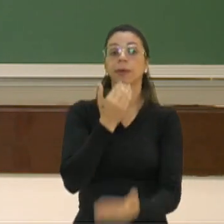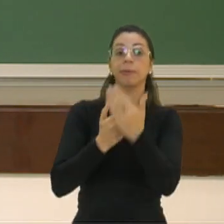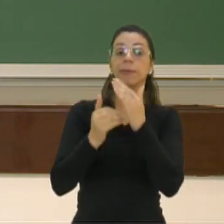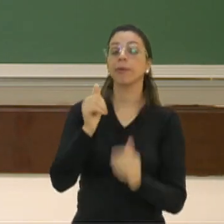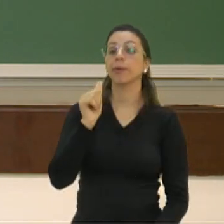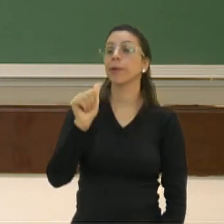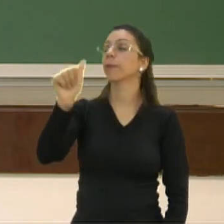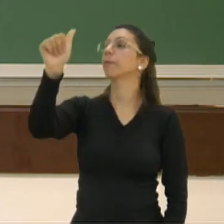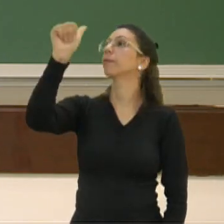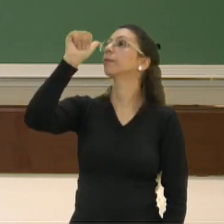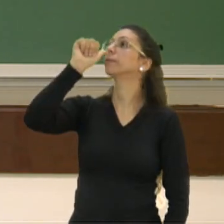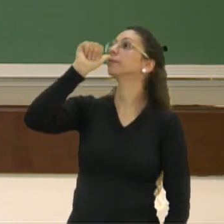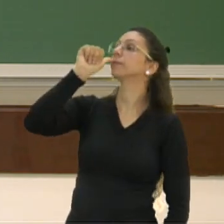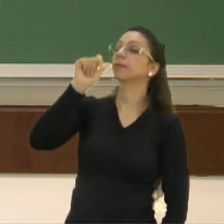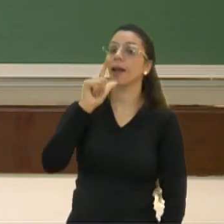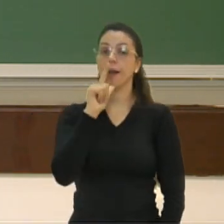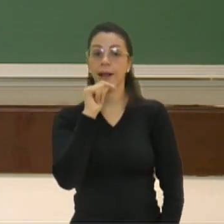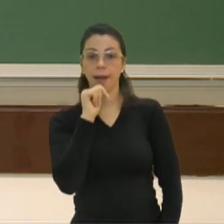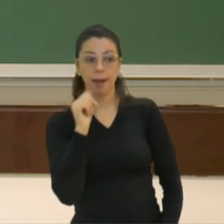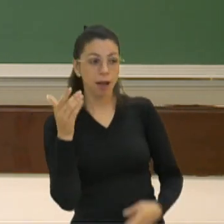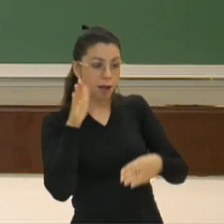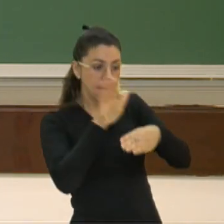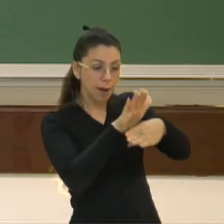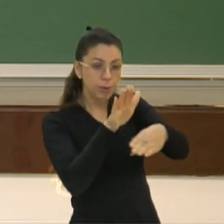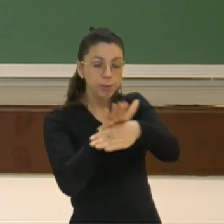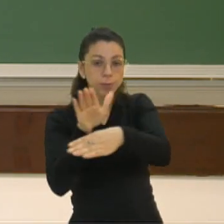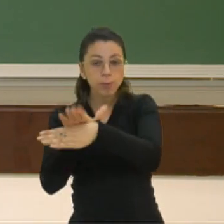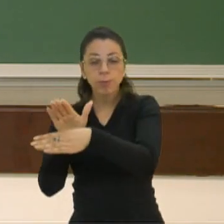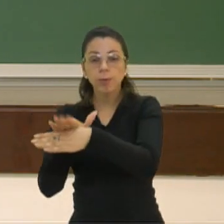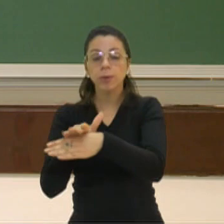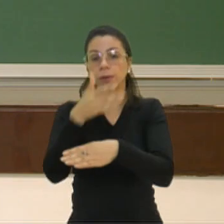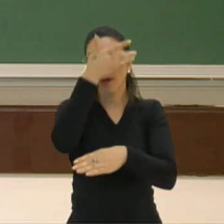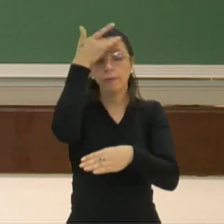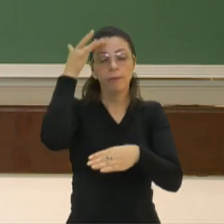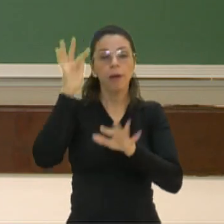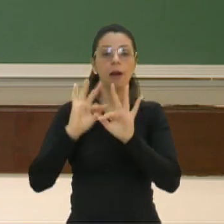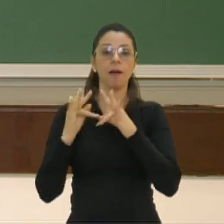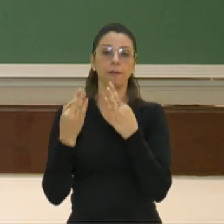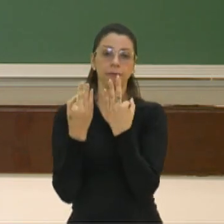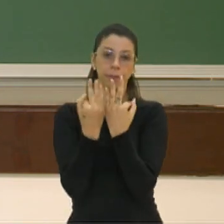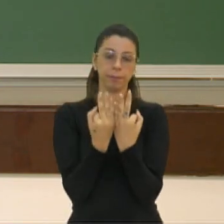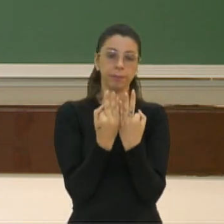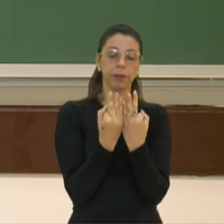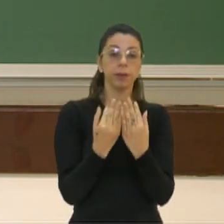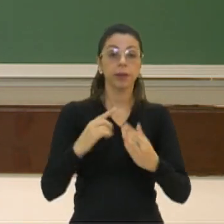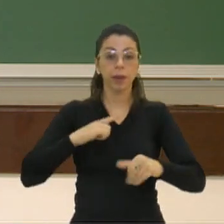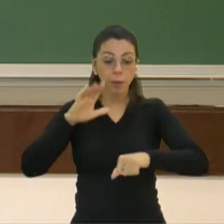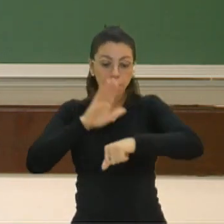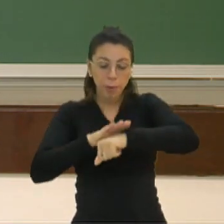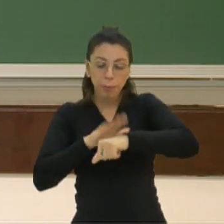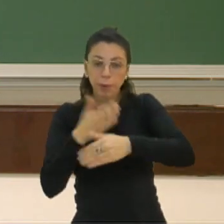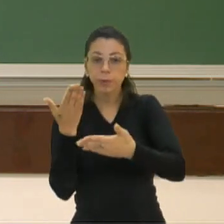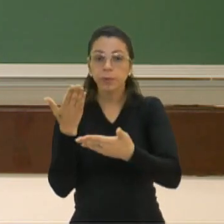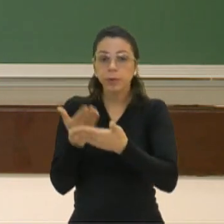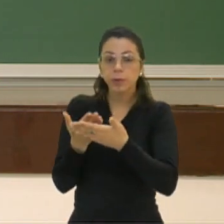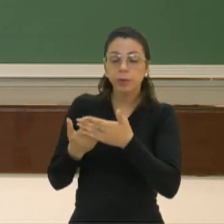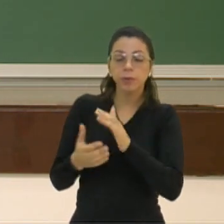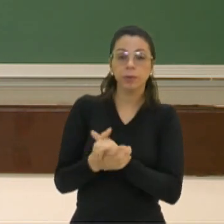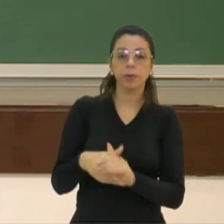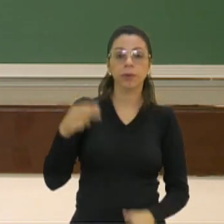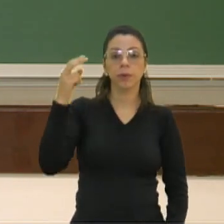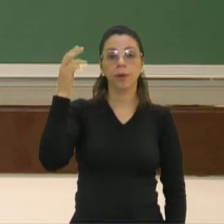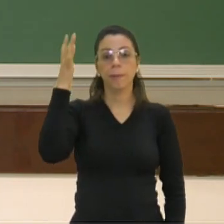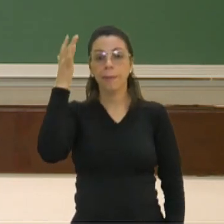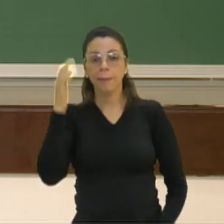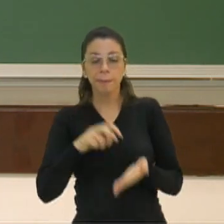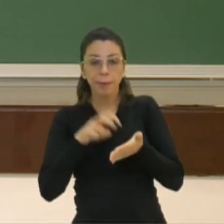água. Ajude a sua família nas tarefas de casa. Tenha o seu momento de estudo. Pega lá amanhã ou então à